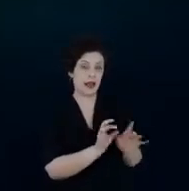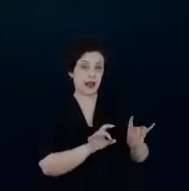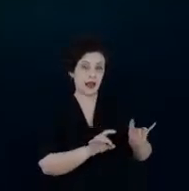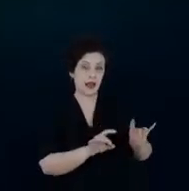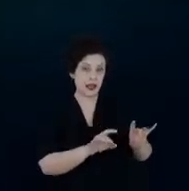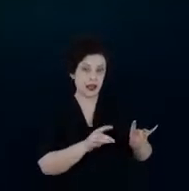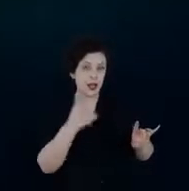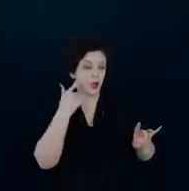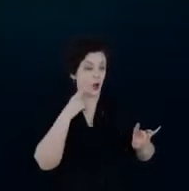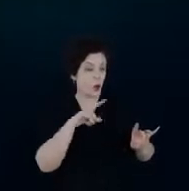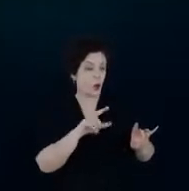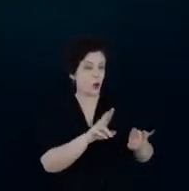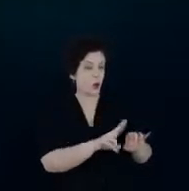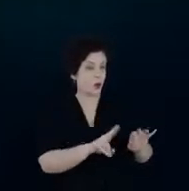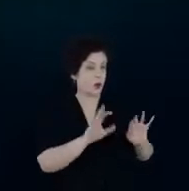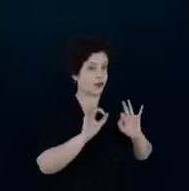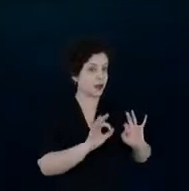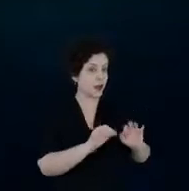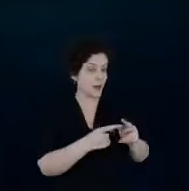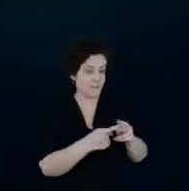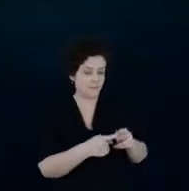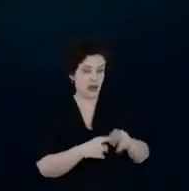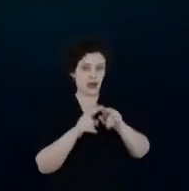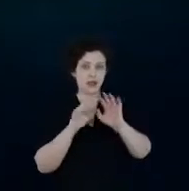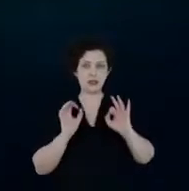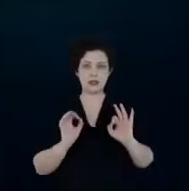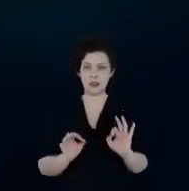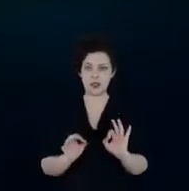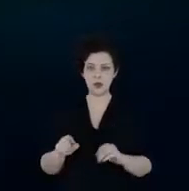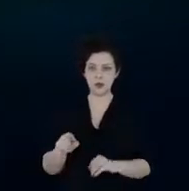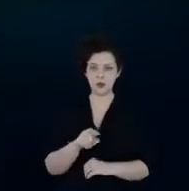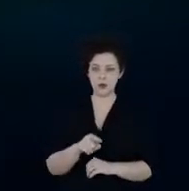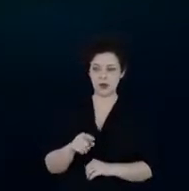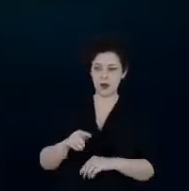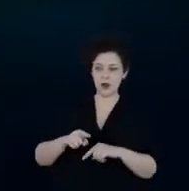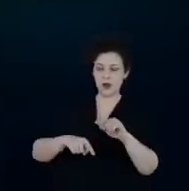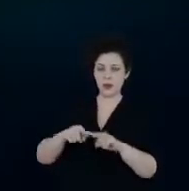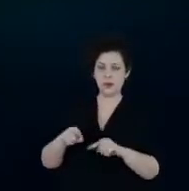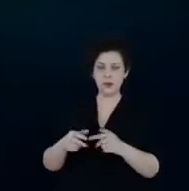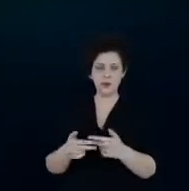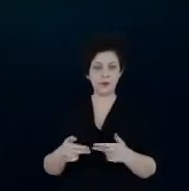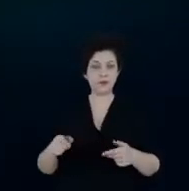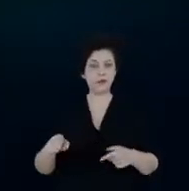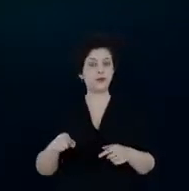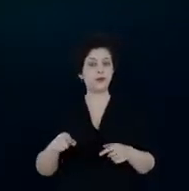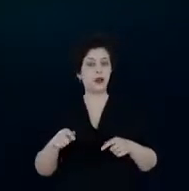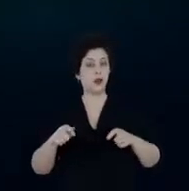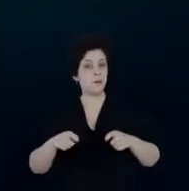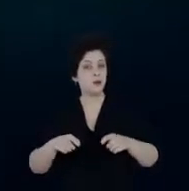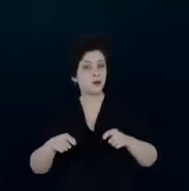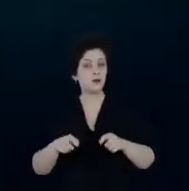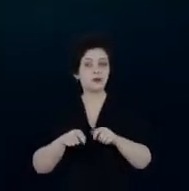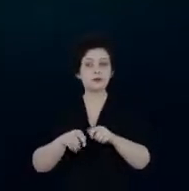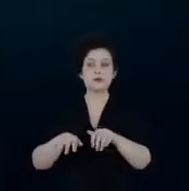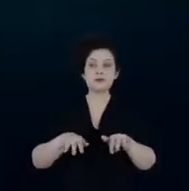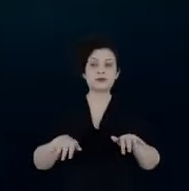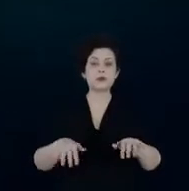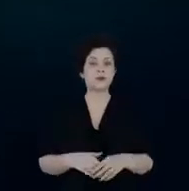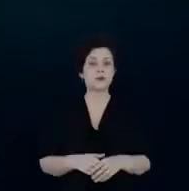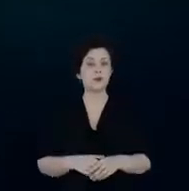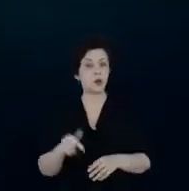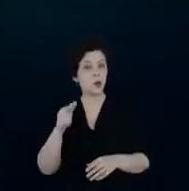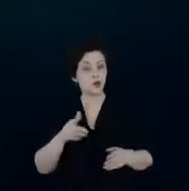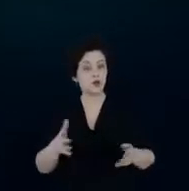a manutenção adequada nos equipamentos, e possibilidade de geração distribuída, até para incentivar